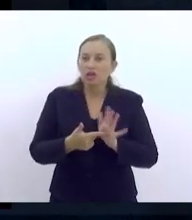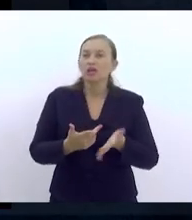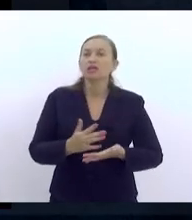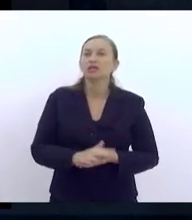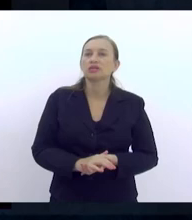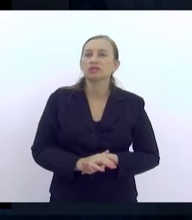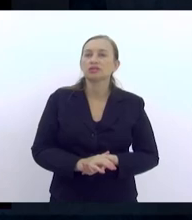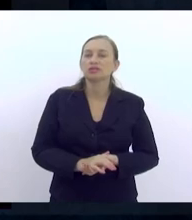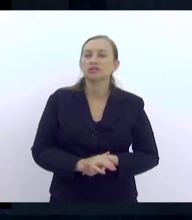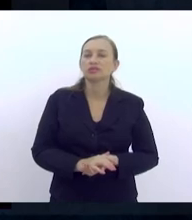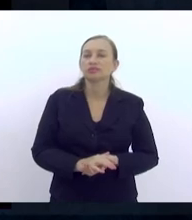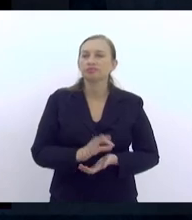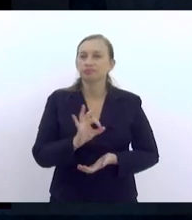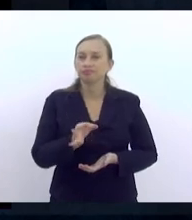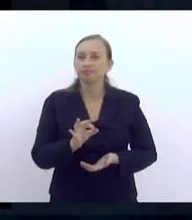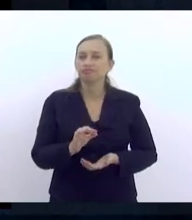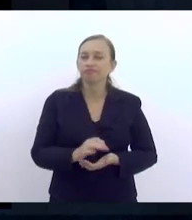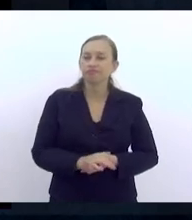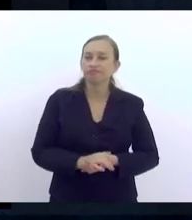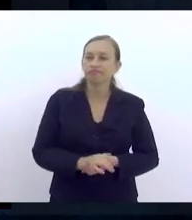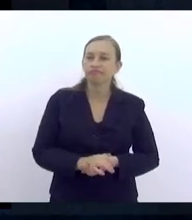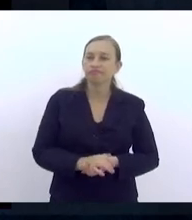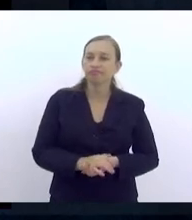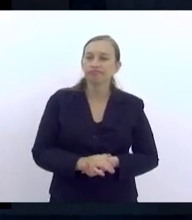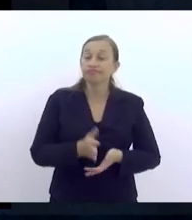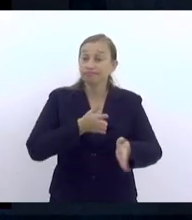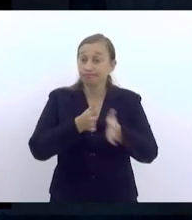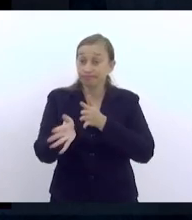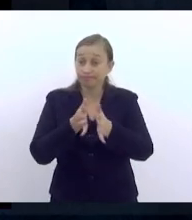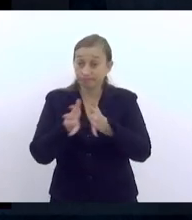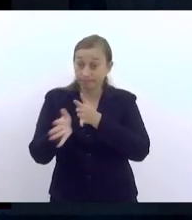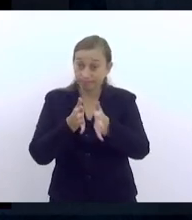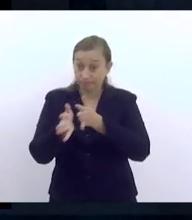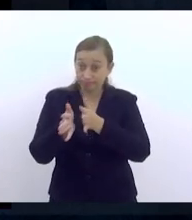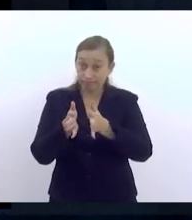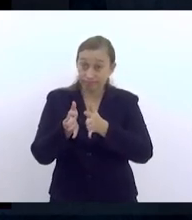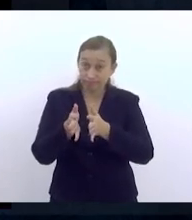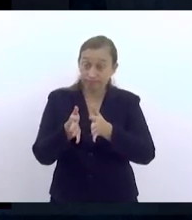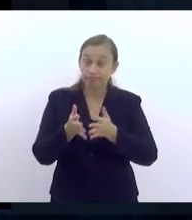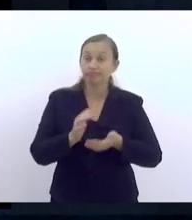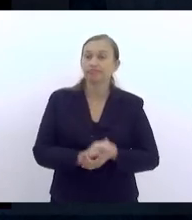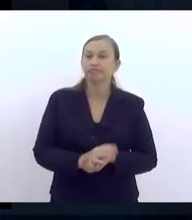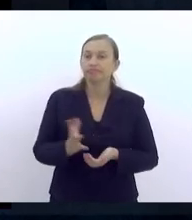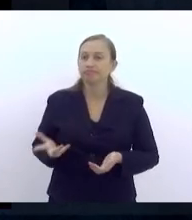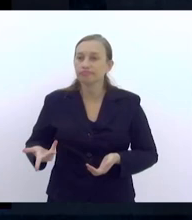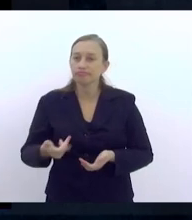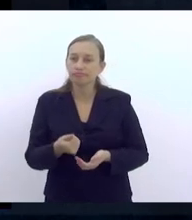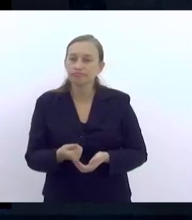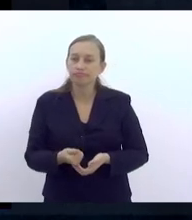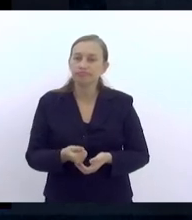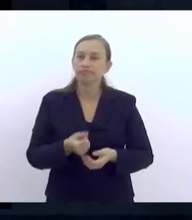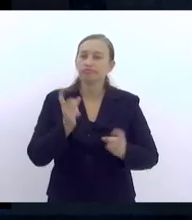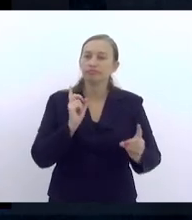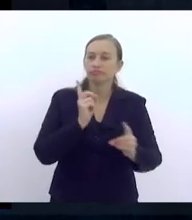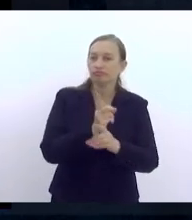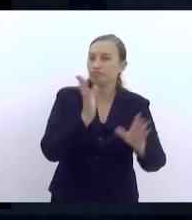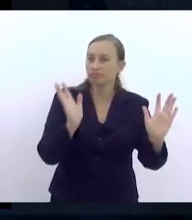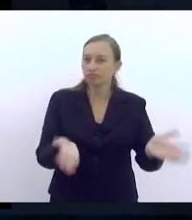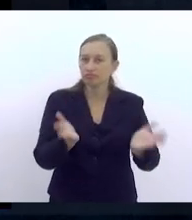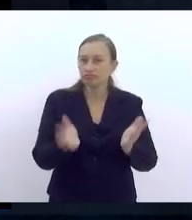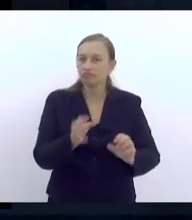com mais veemência, que é essas formas de acesso, as condições que a gente encontra hoje na